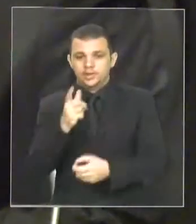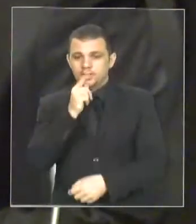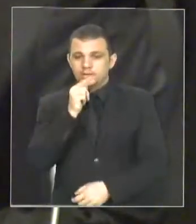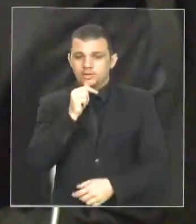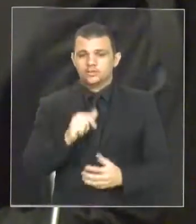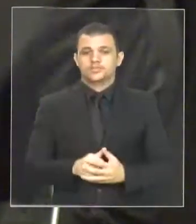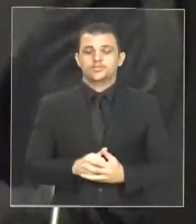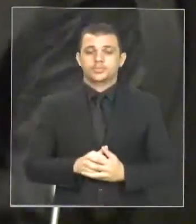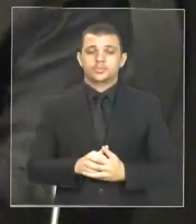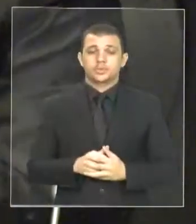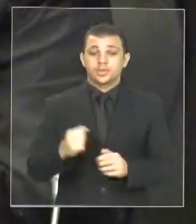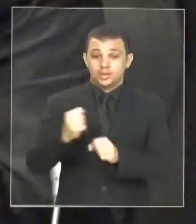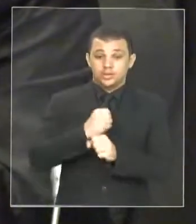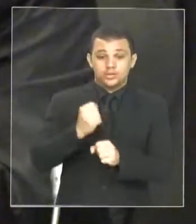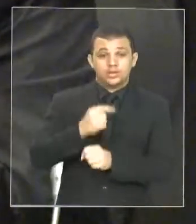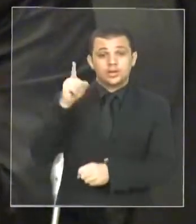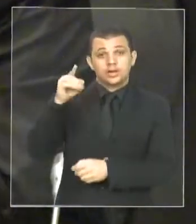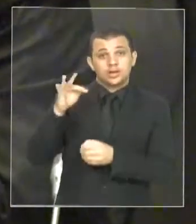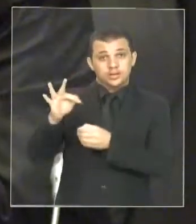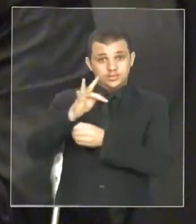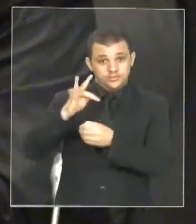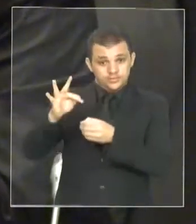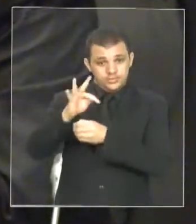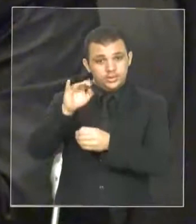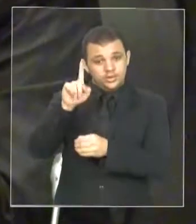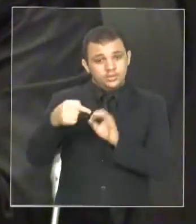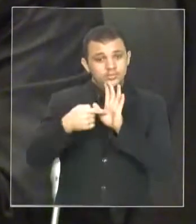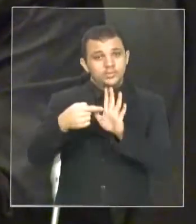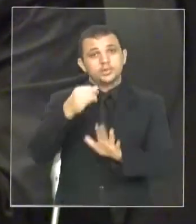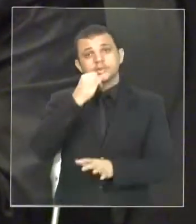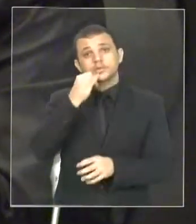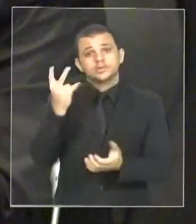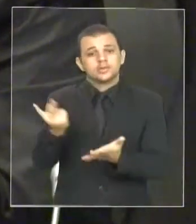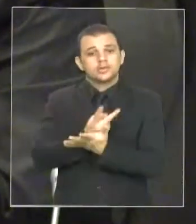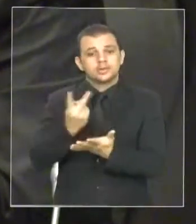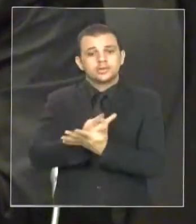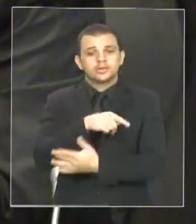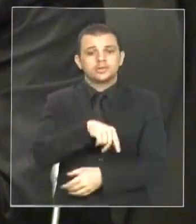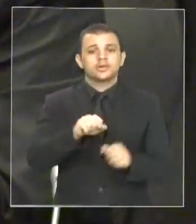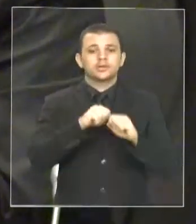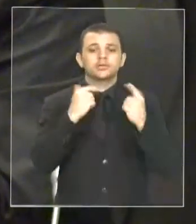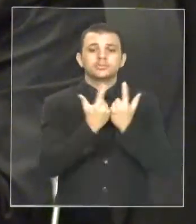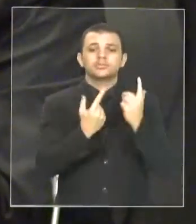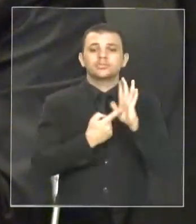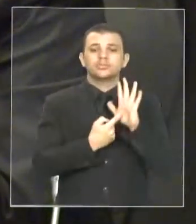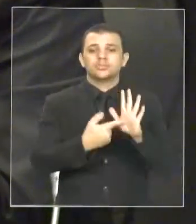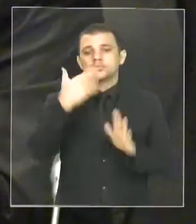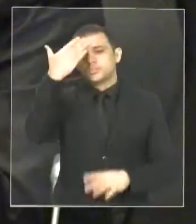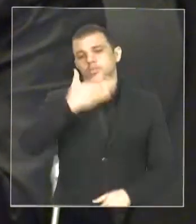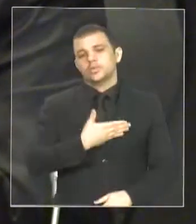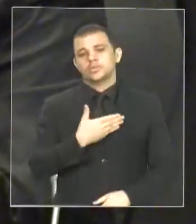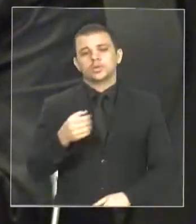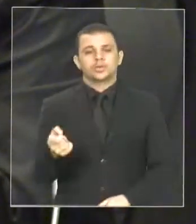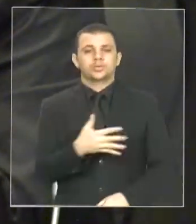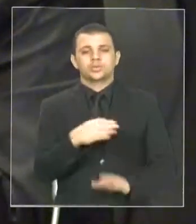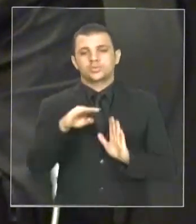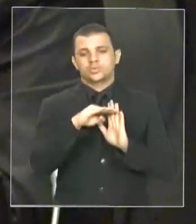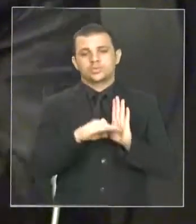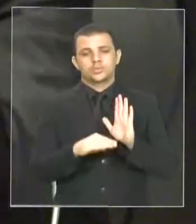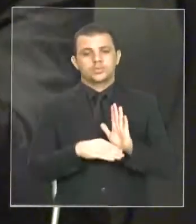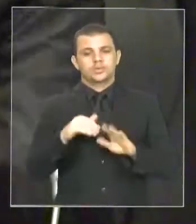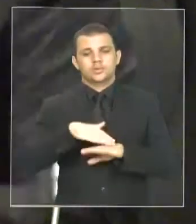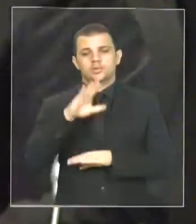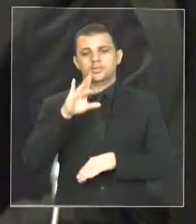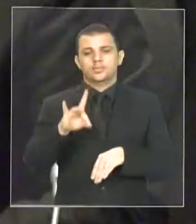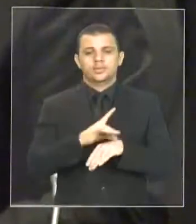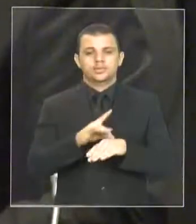a obra da forquilha é o maior exemplo do erro que essa casa fez ao aprovar o novo programa Mais Asfalto instituído em lei.